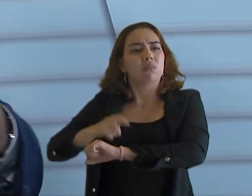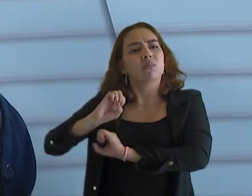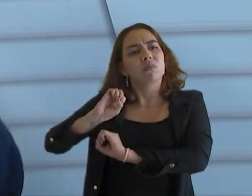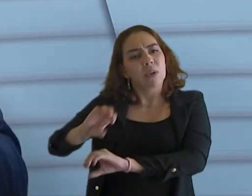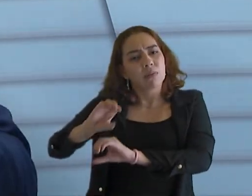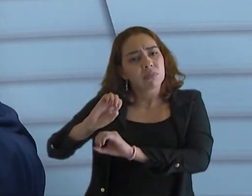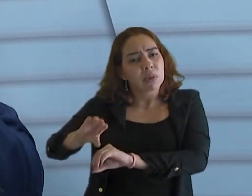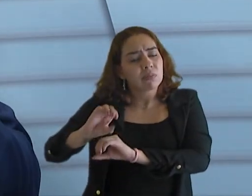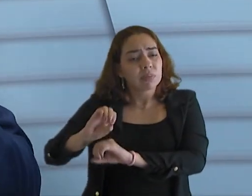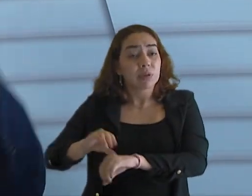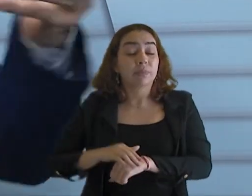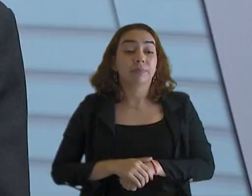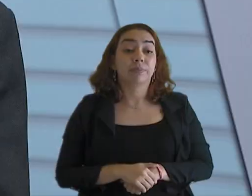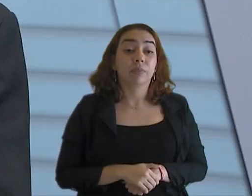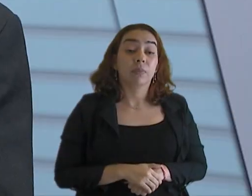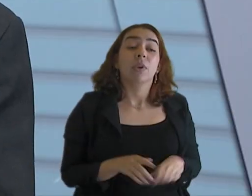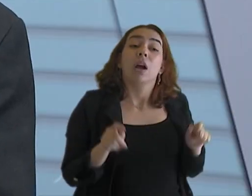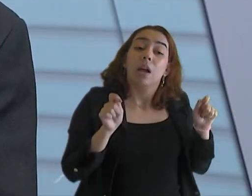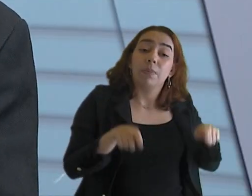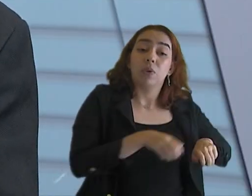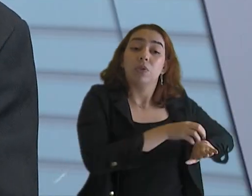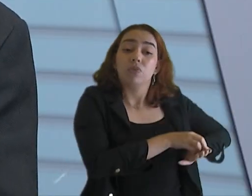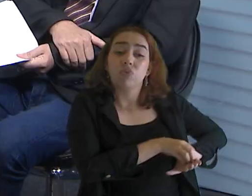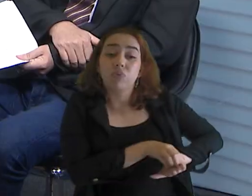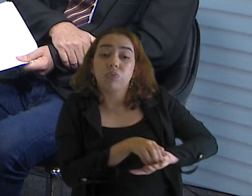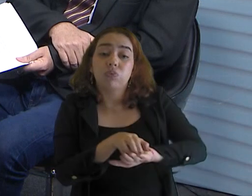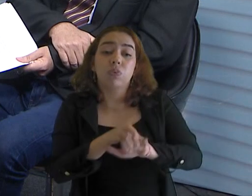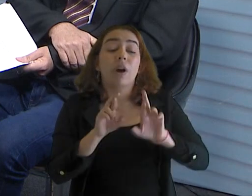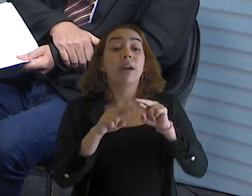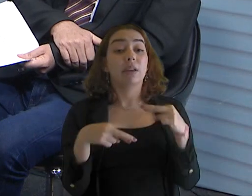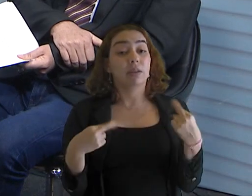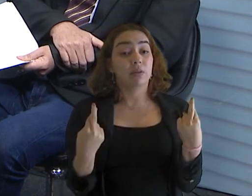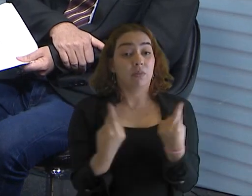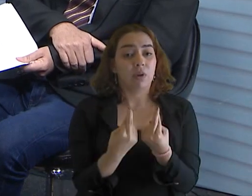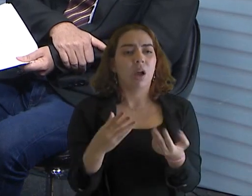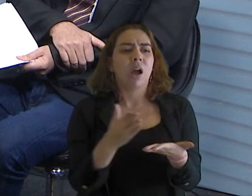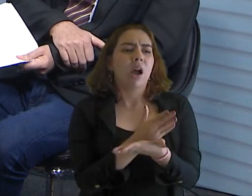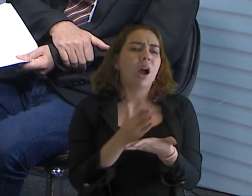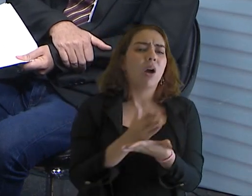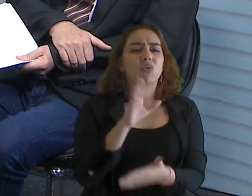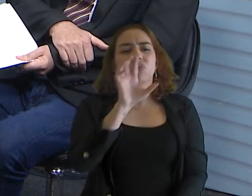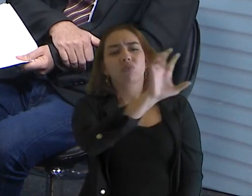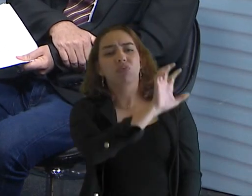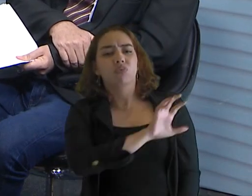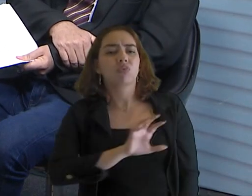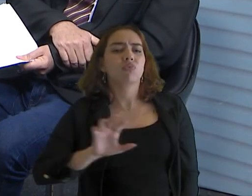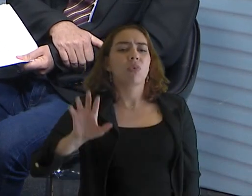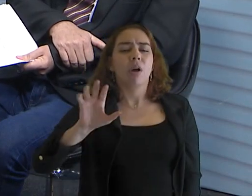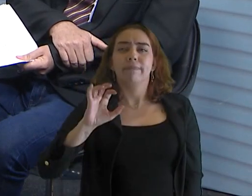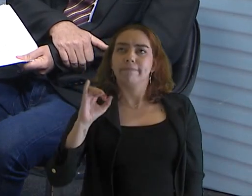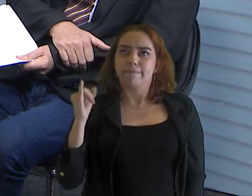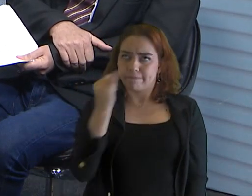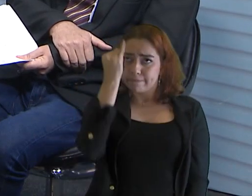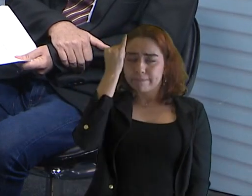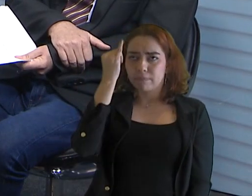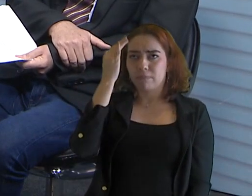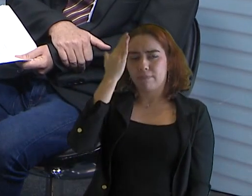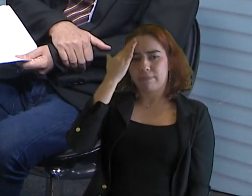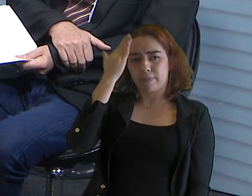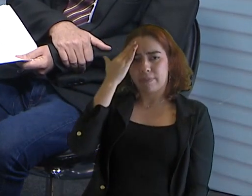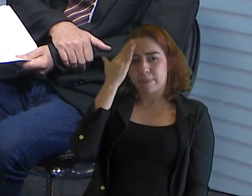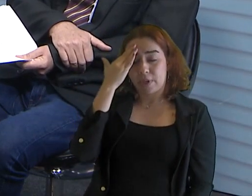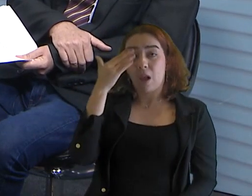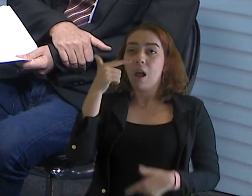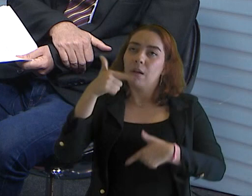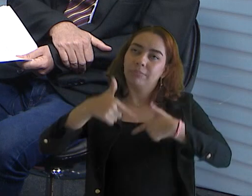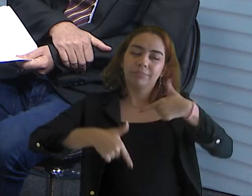em fase de projeto... Sessão itinerante? Sessão itinerante. Em alguns polos principais, a gente vai fazer um trabalho com os meus colegas,